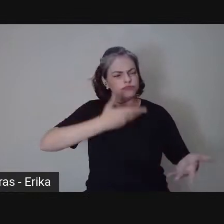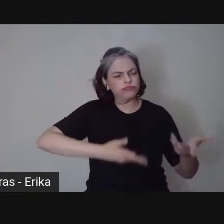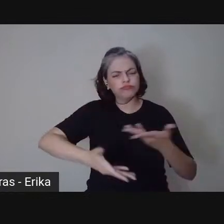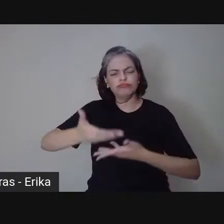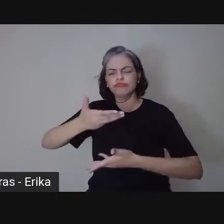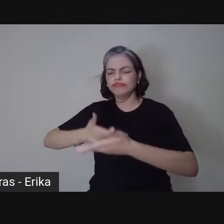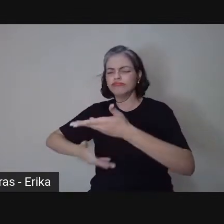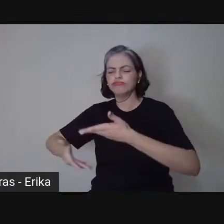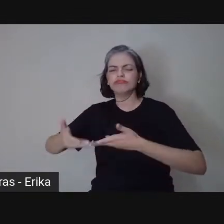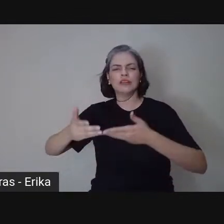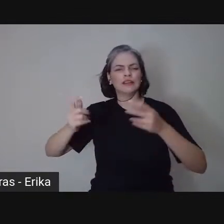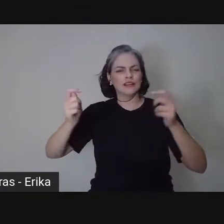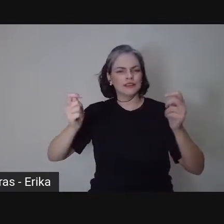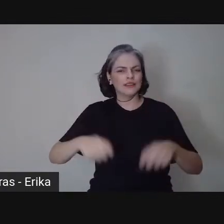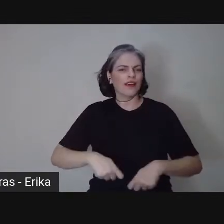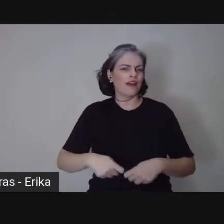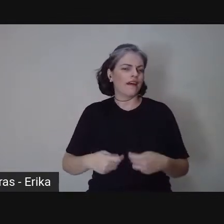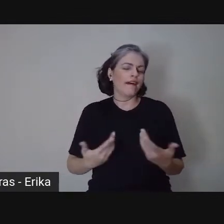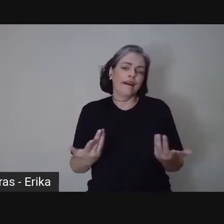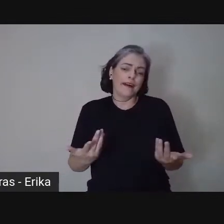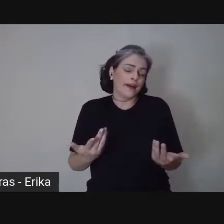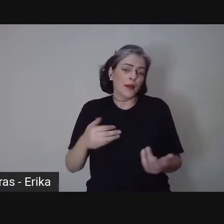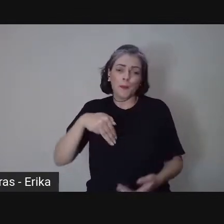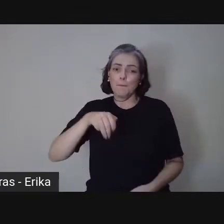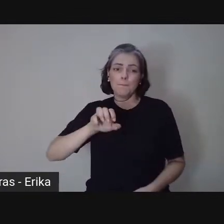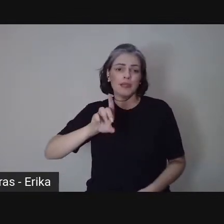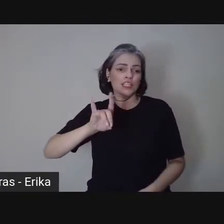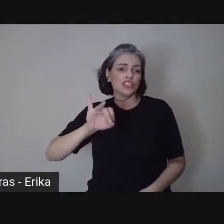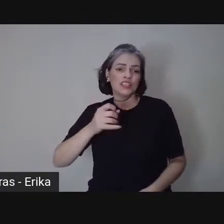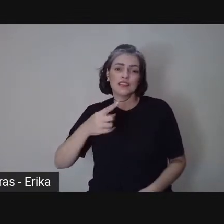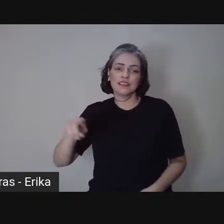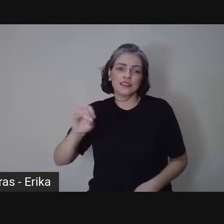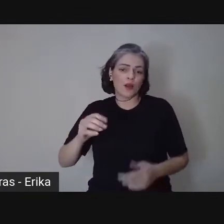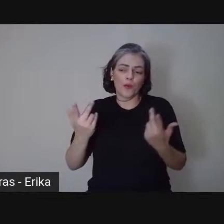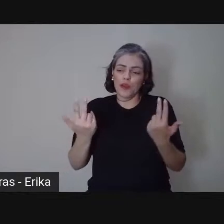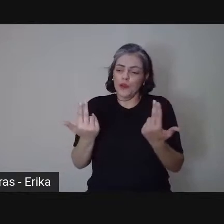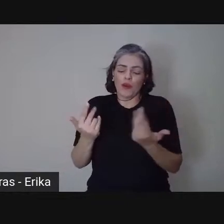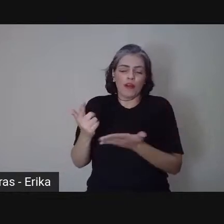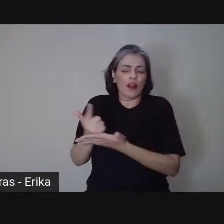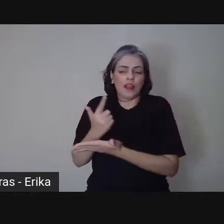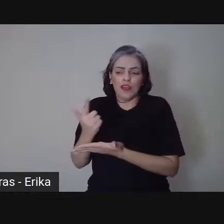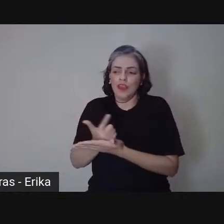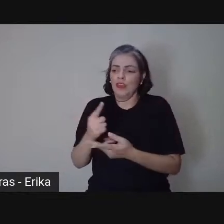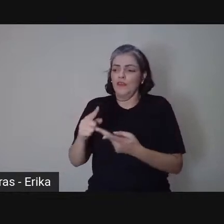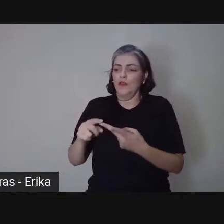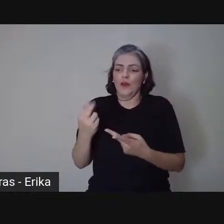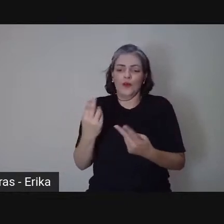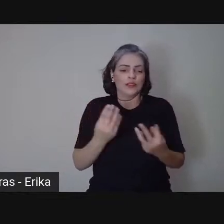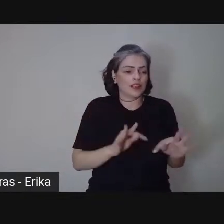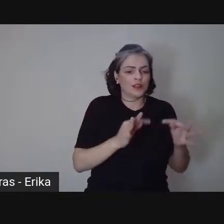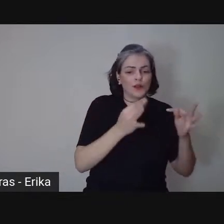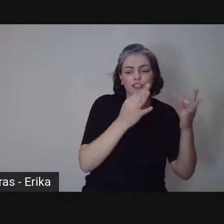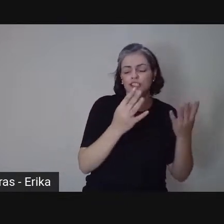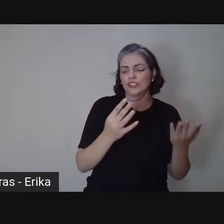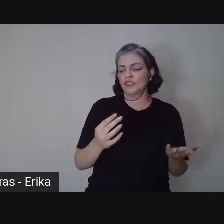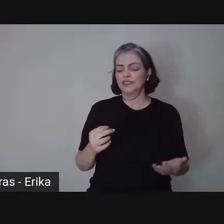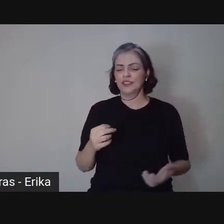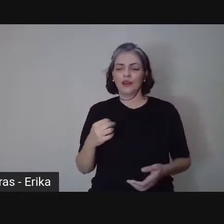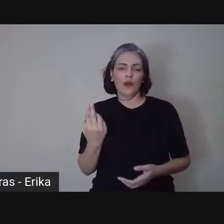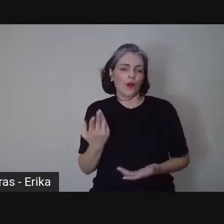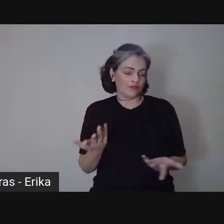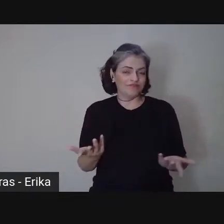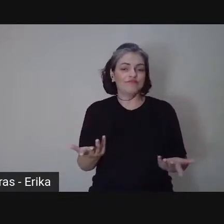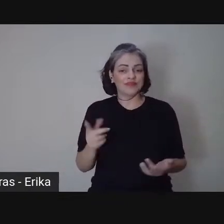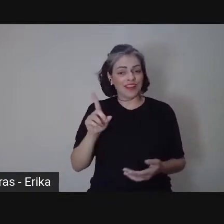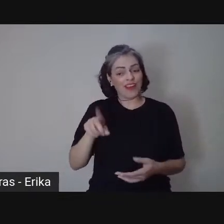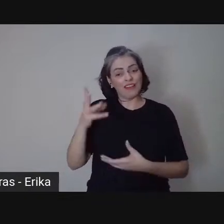mediações, um livro é uma mediação tecnológica também, tudo isso está perpassando a